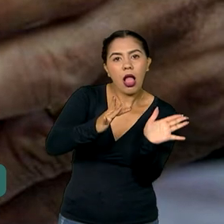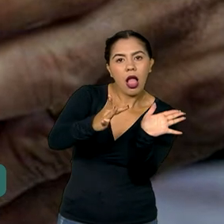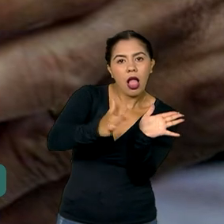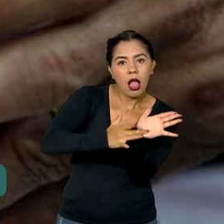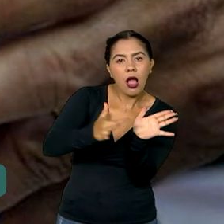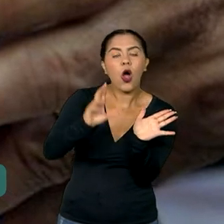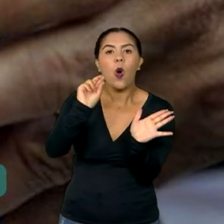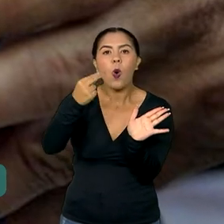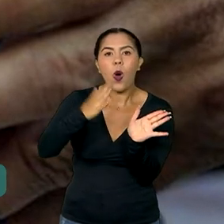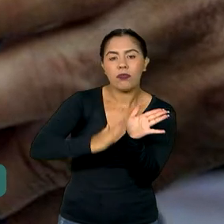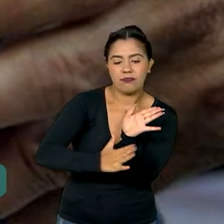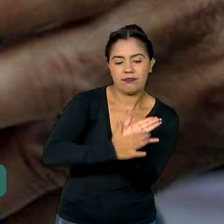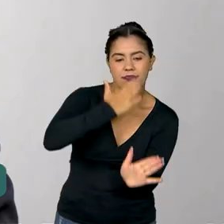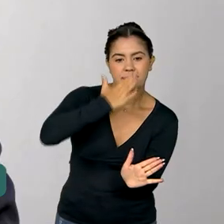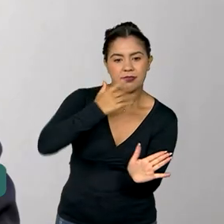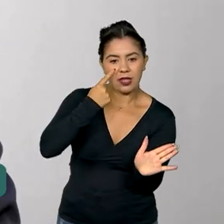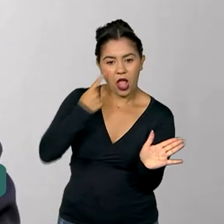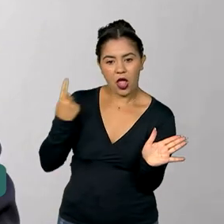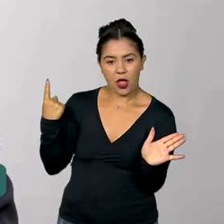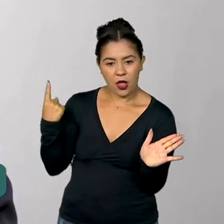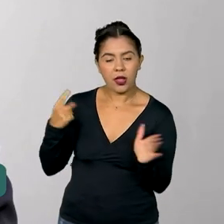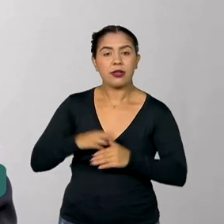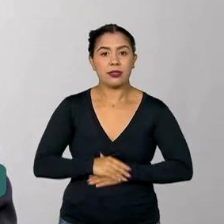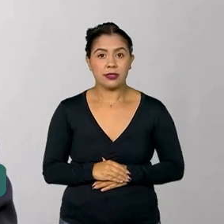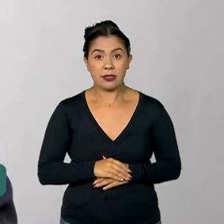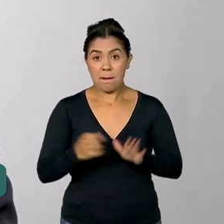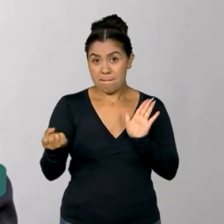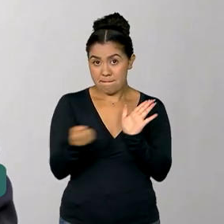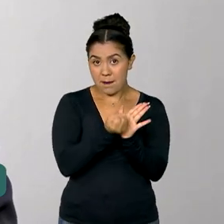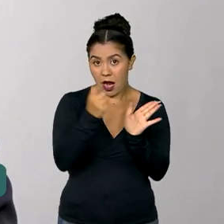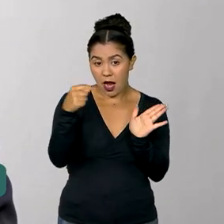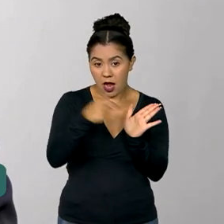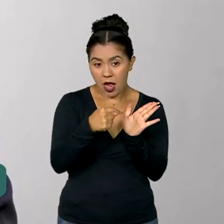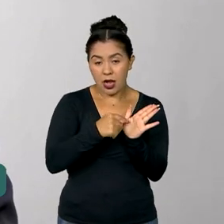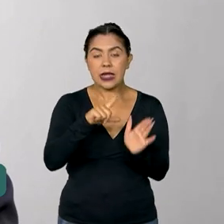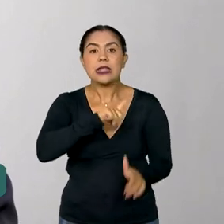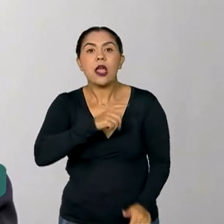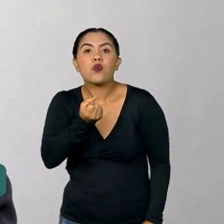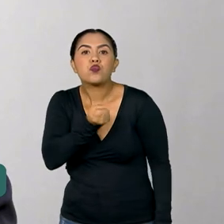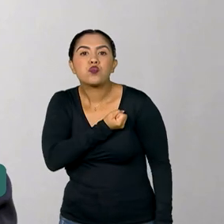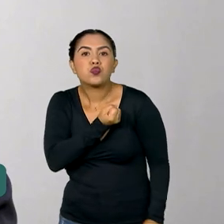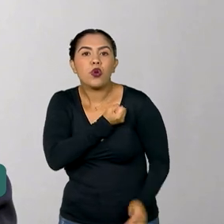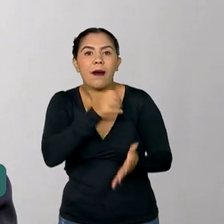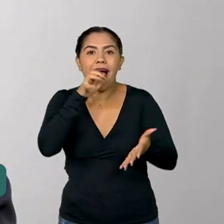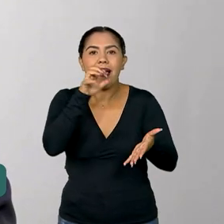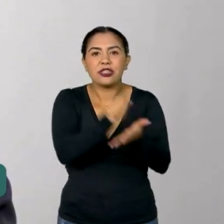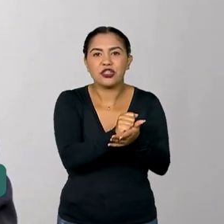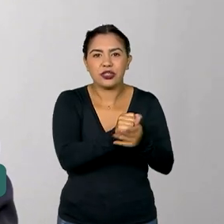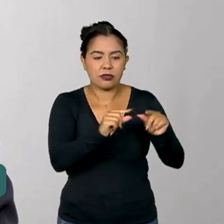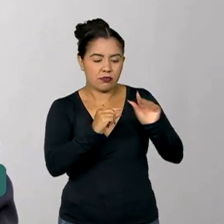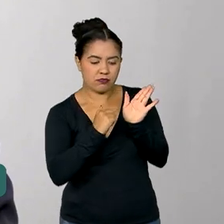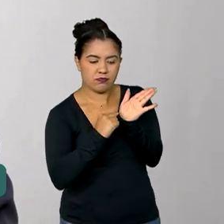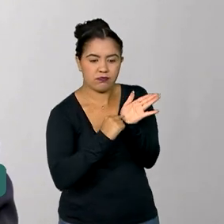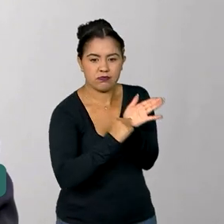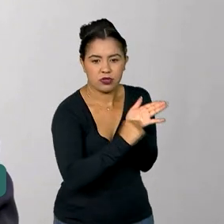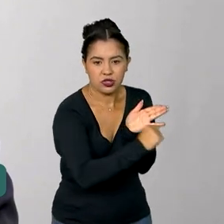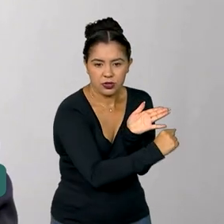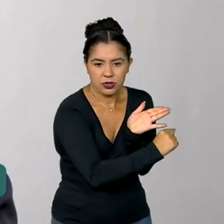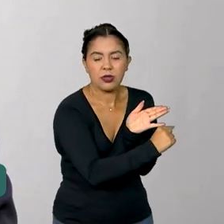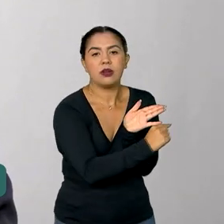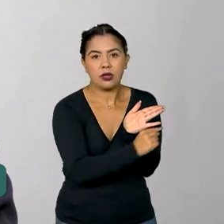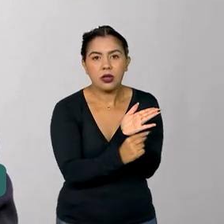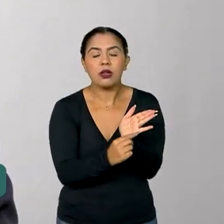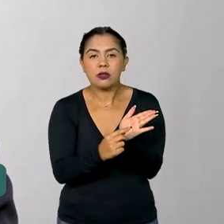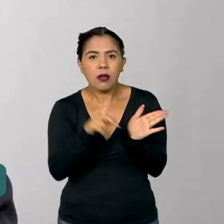impresso na própria embalagem. Esse selo possui um número de registro no Inmetro. Esse